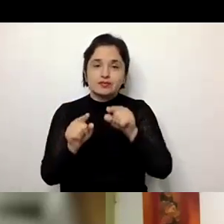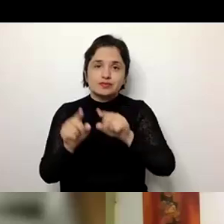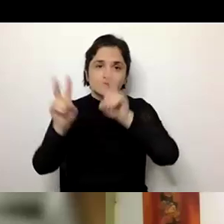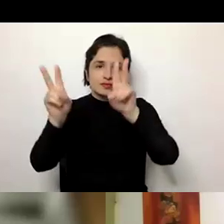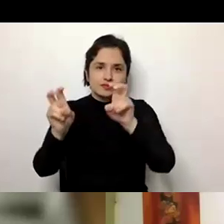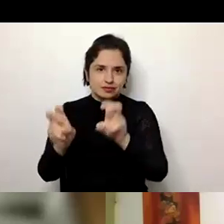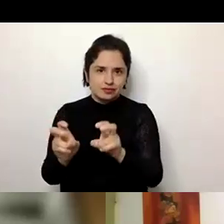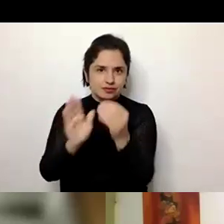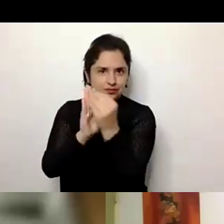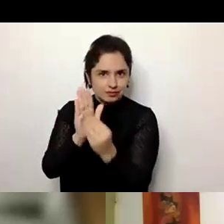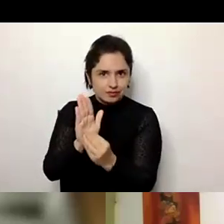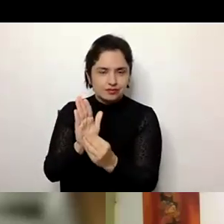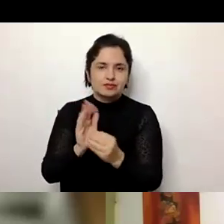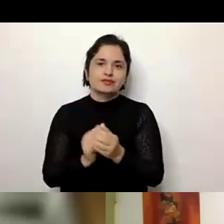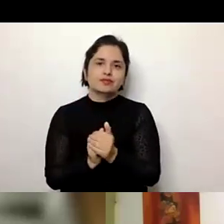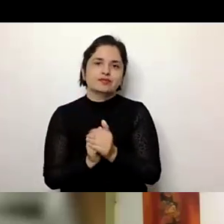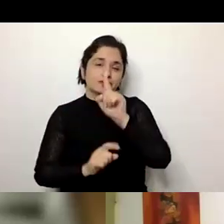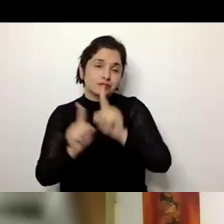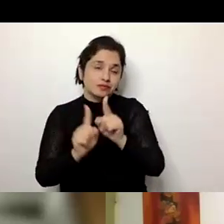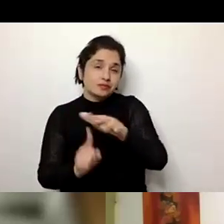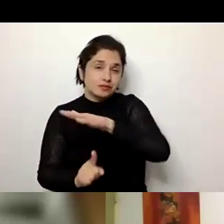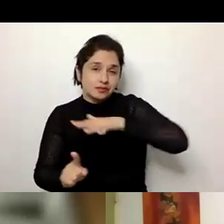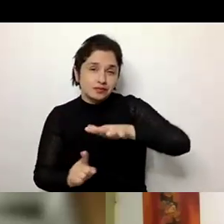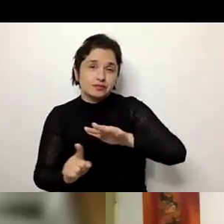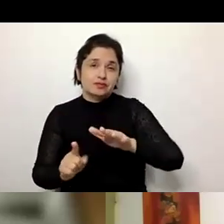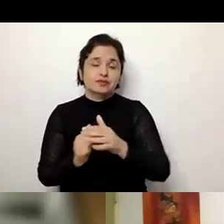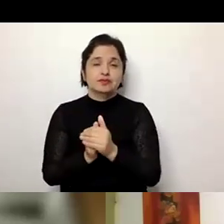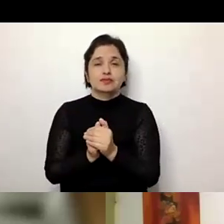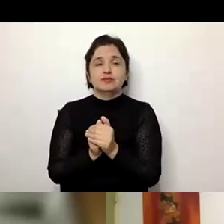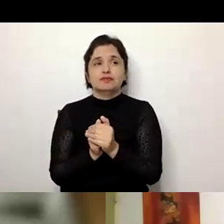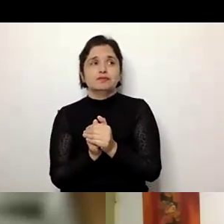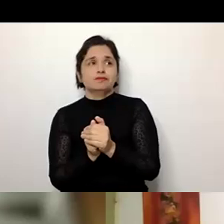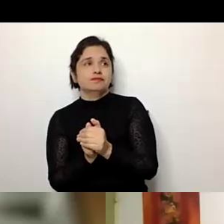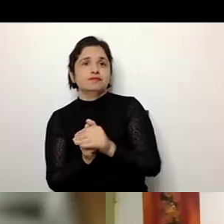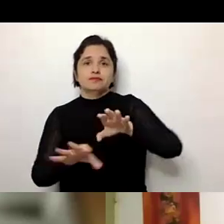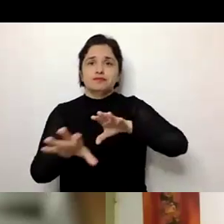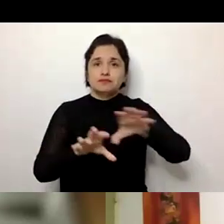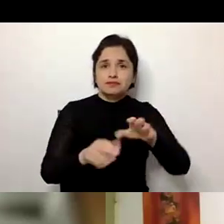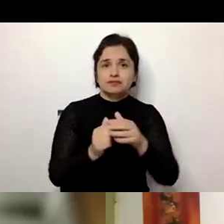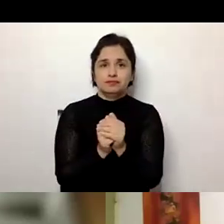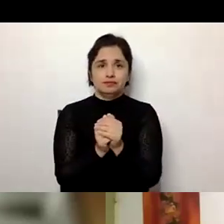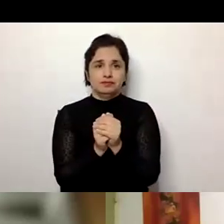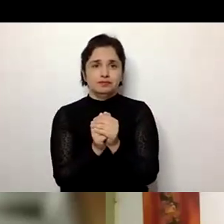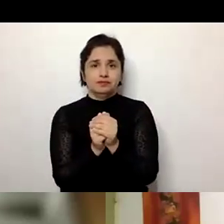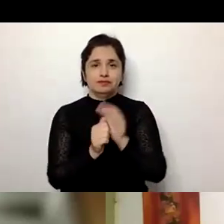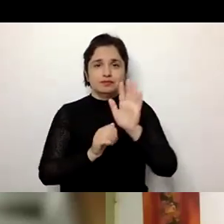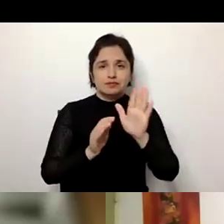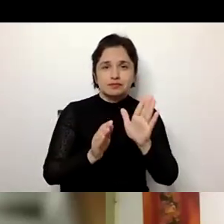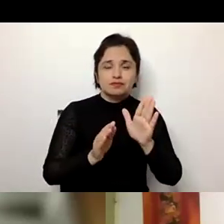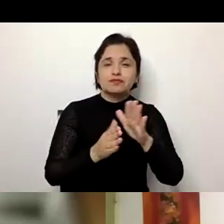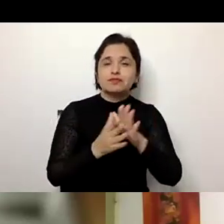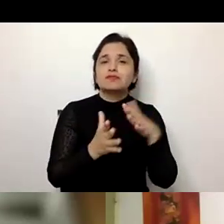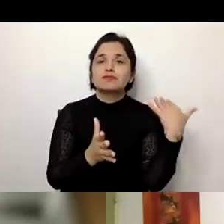temáticas, seja em alguma disciplina optativa ou em alguma atividade extensionista, mas é fundamental